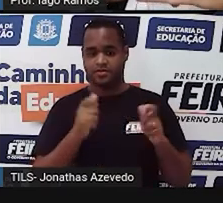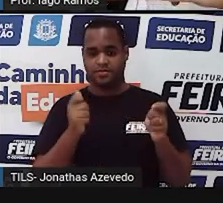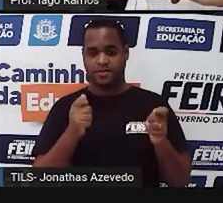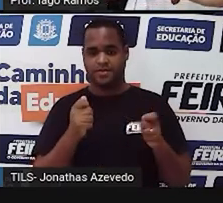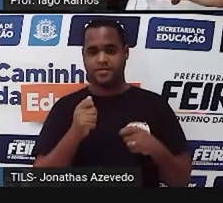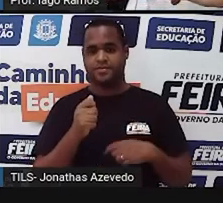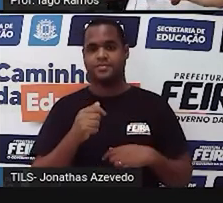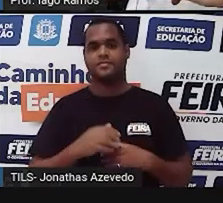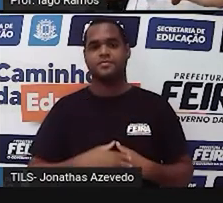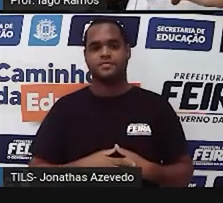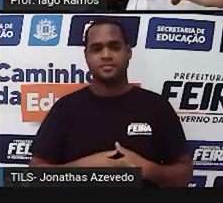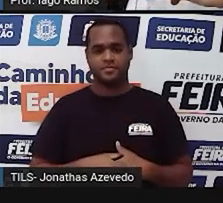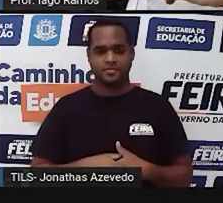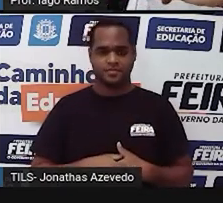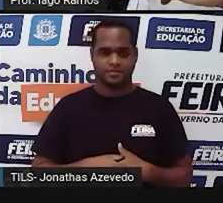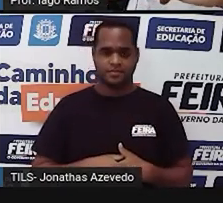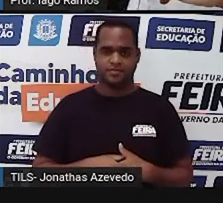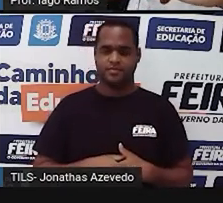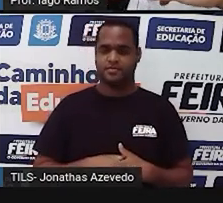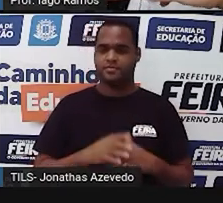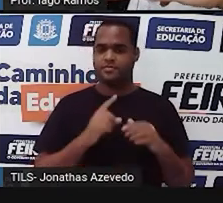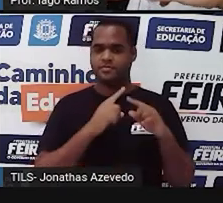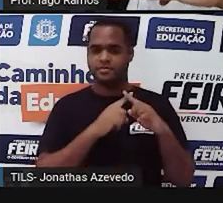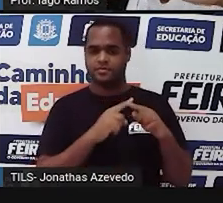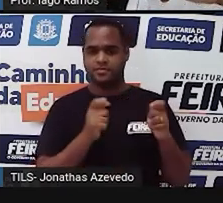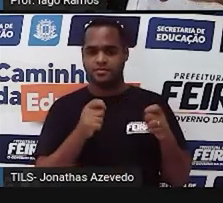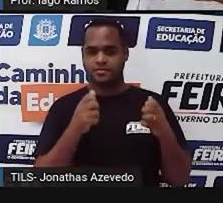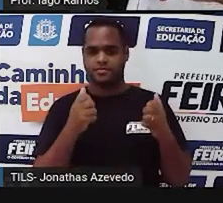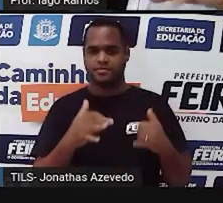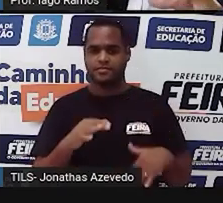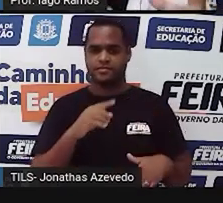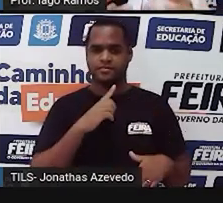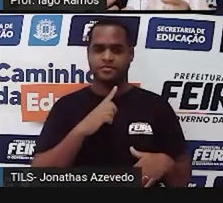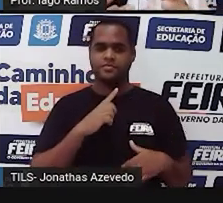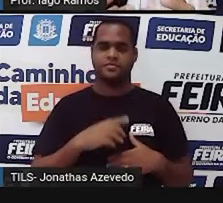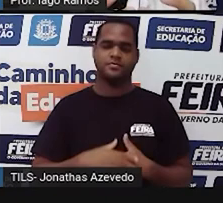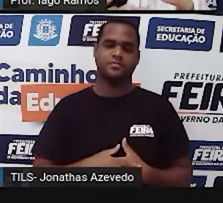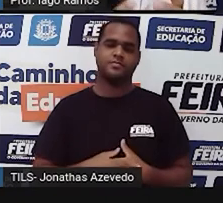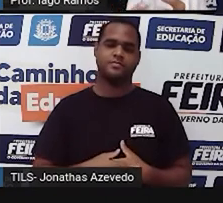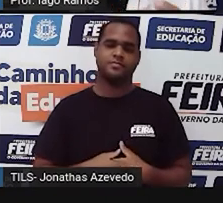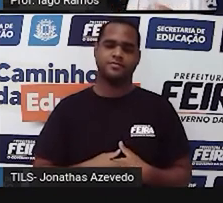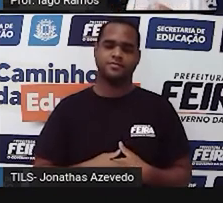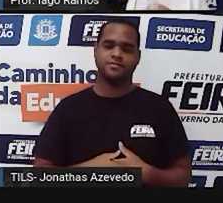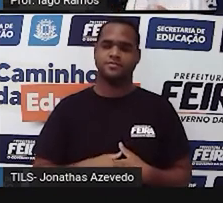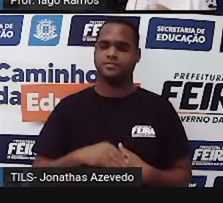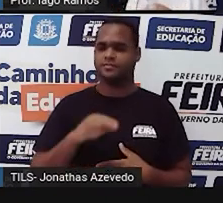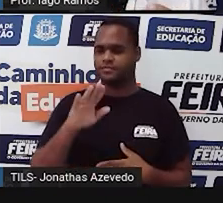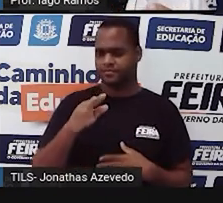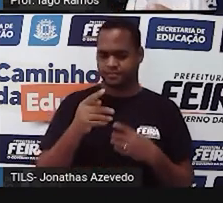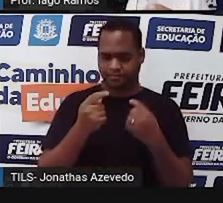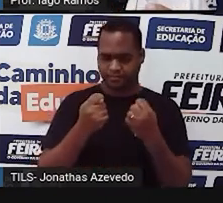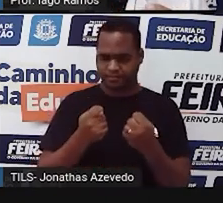que estão ali marcadas com X. Quanto é a massa?